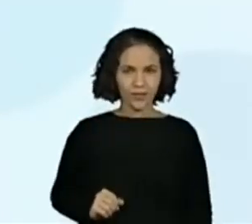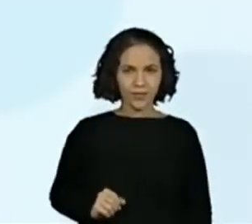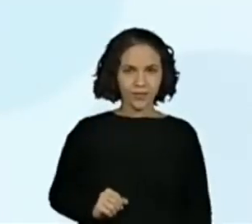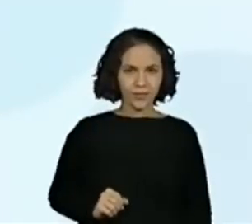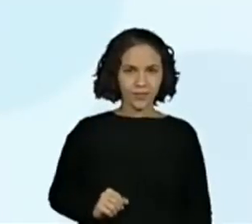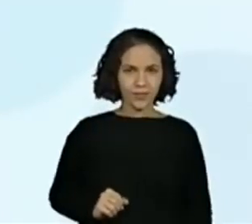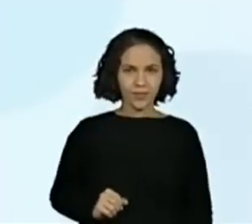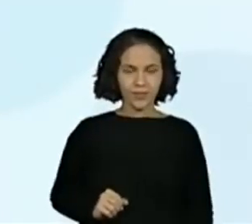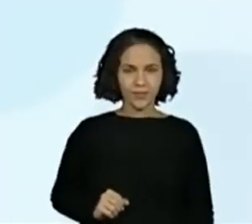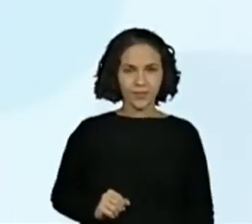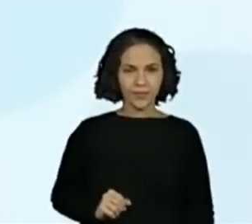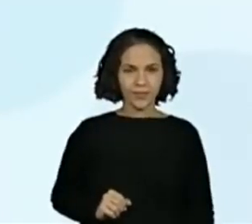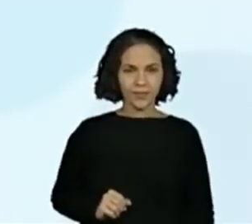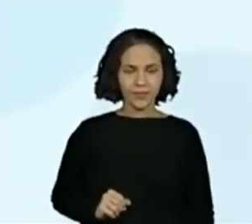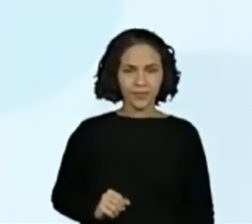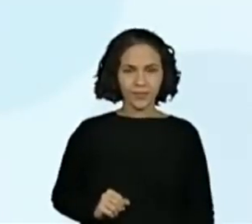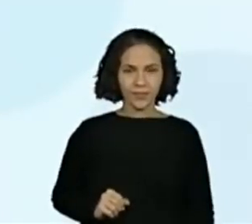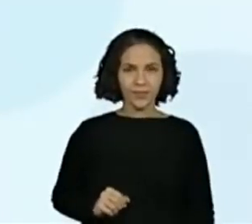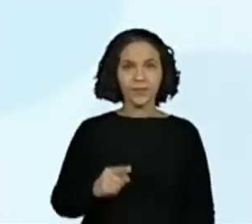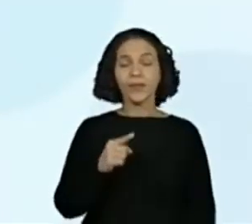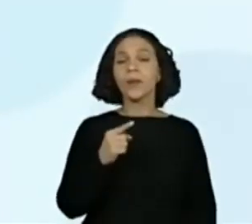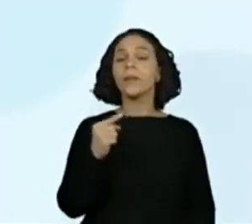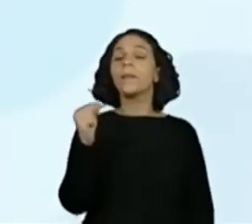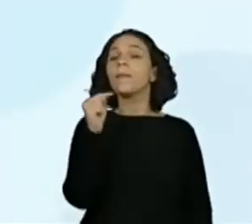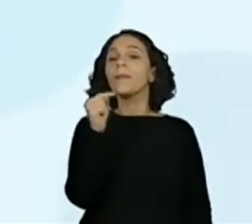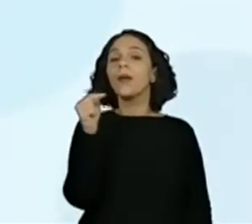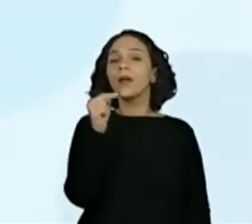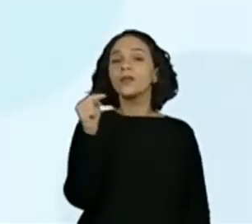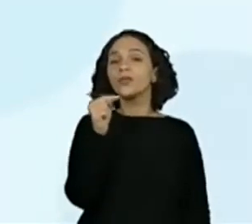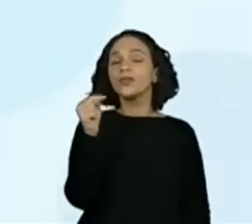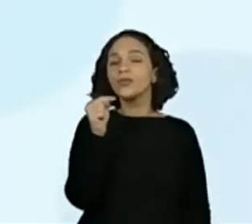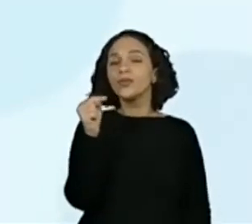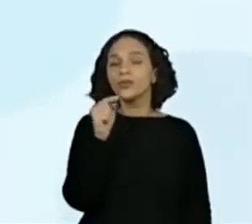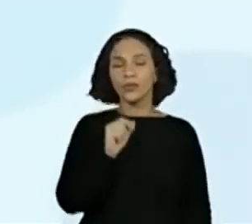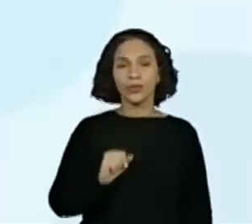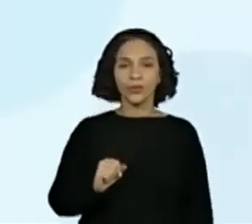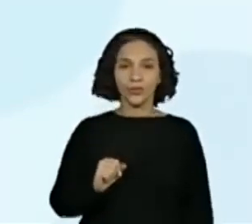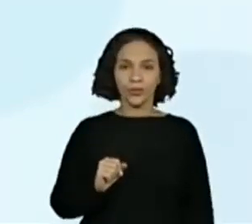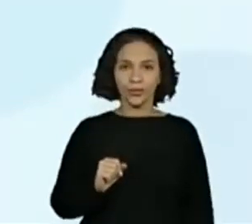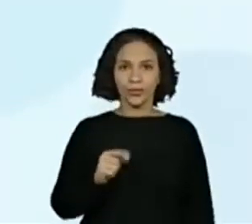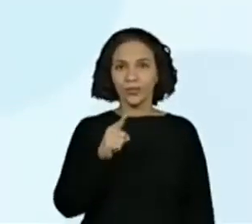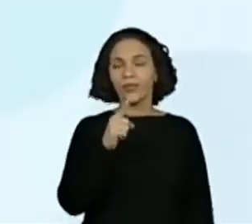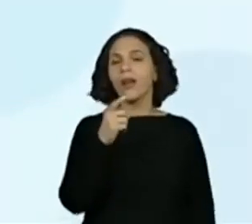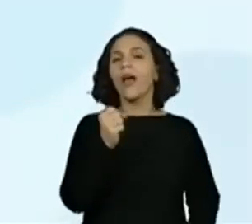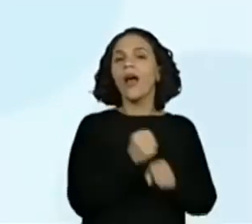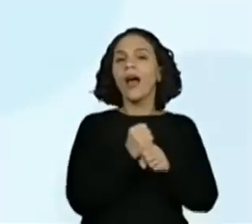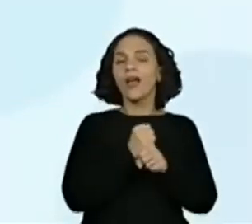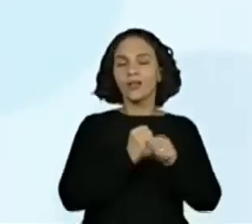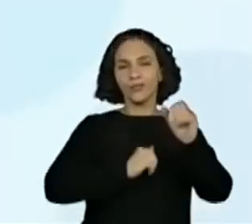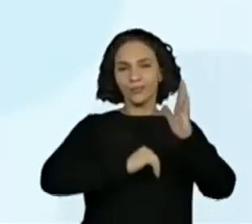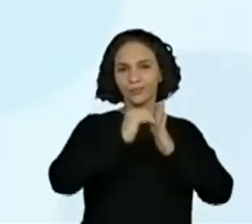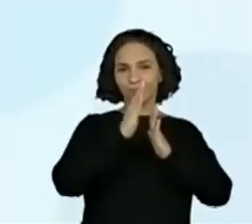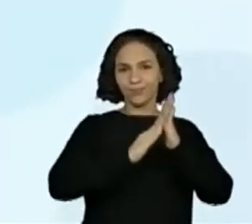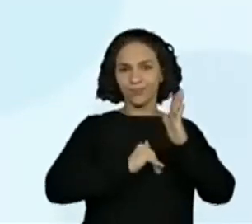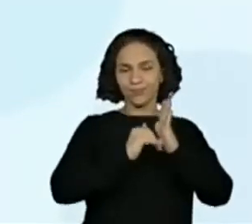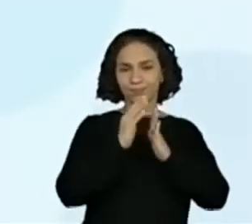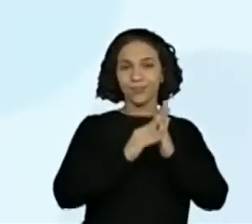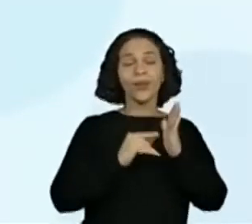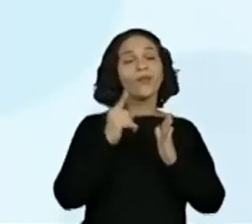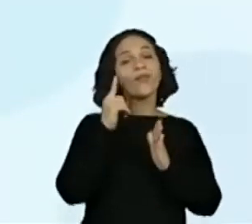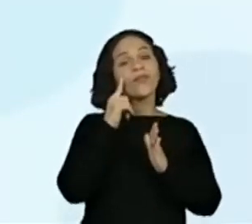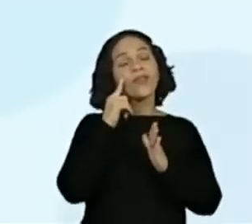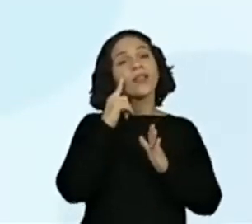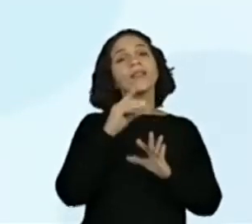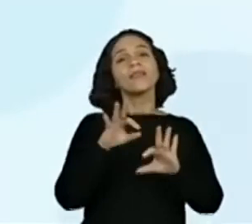e tirar o ano em que a obra foi pintada para descobrir o ano,